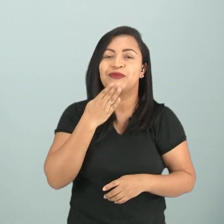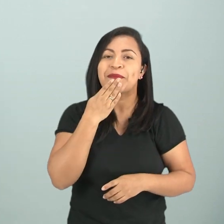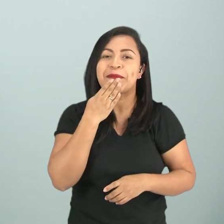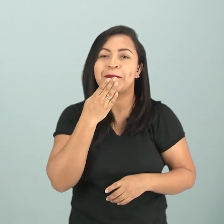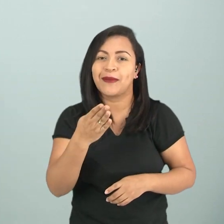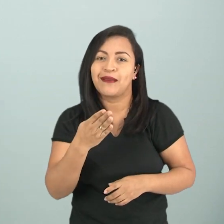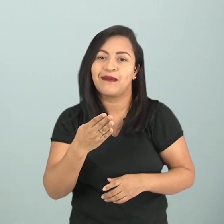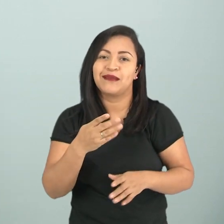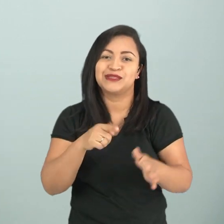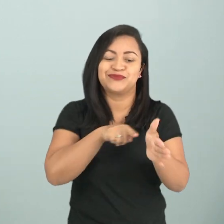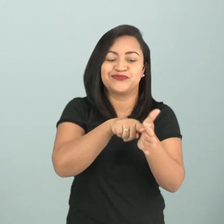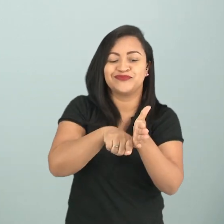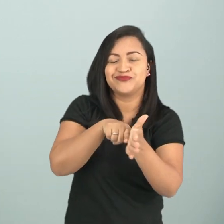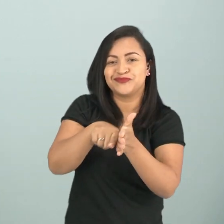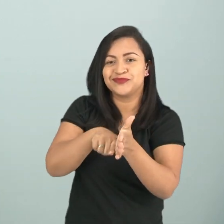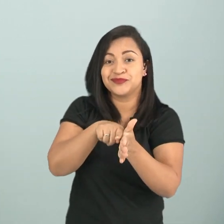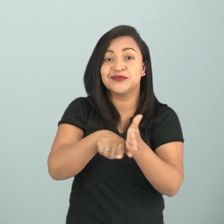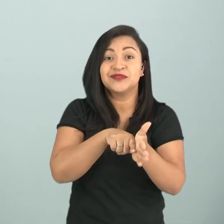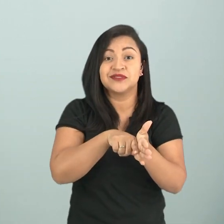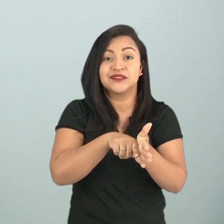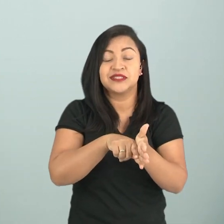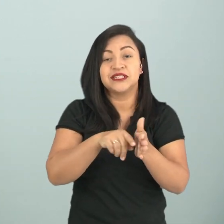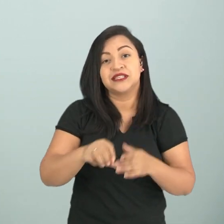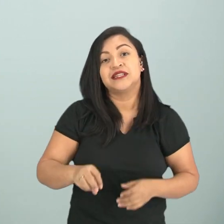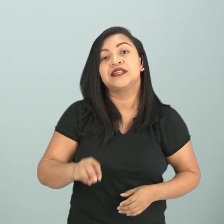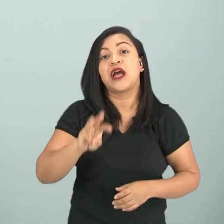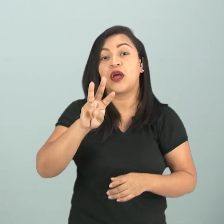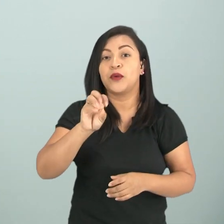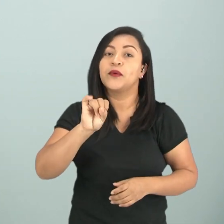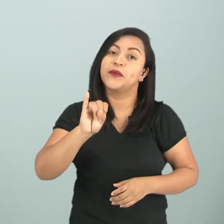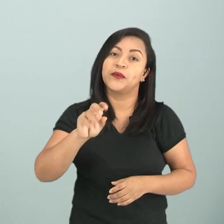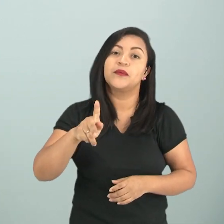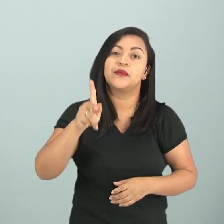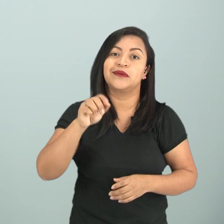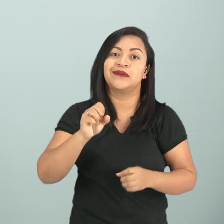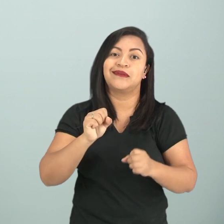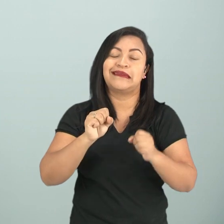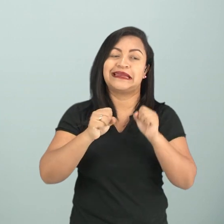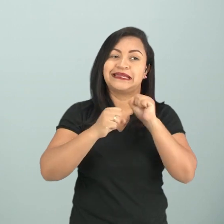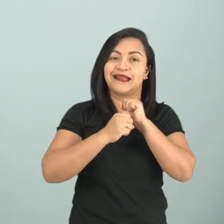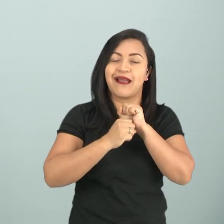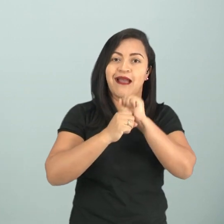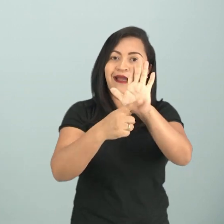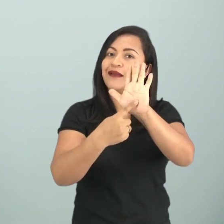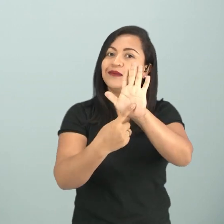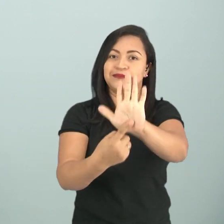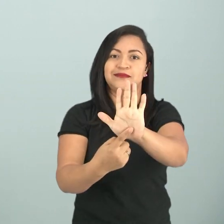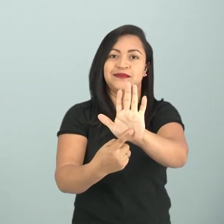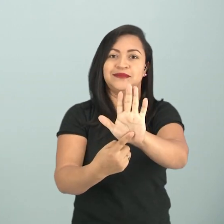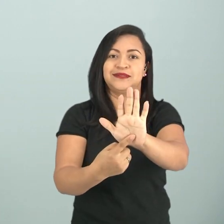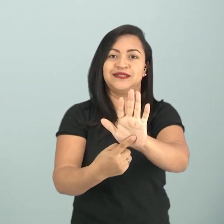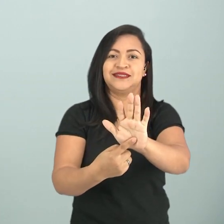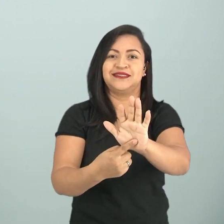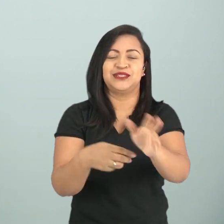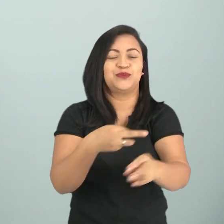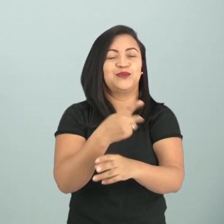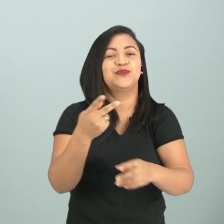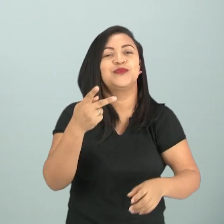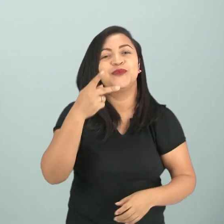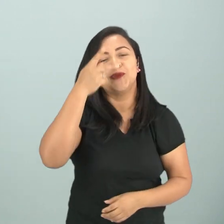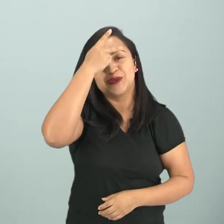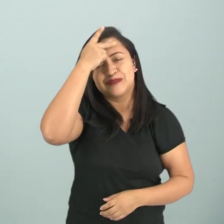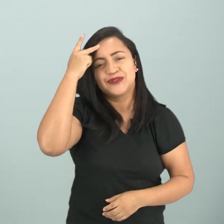você acessa o Google, esse site, a Wikipédia, é um dos primeiros sites a aparecer. Muitos professores dizem para vocês não